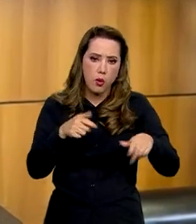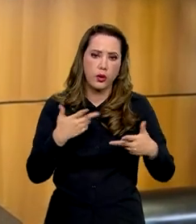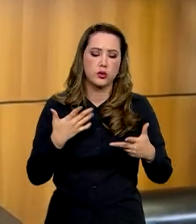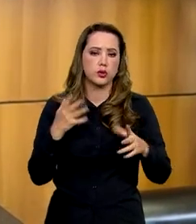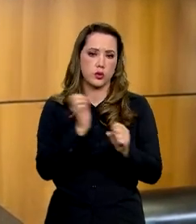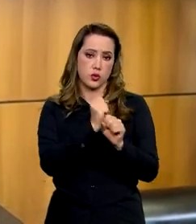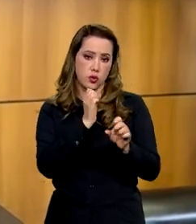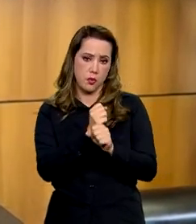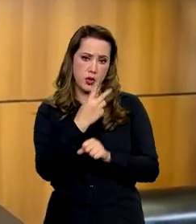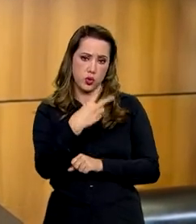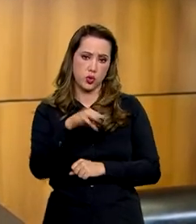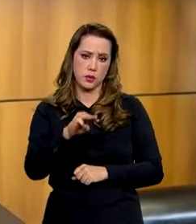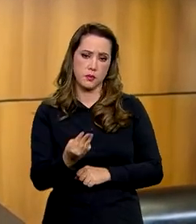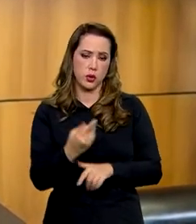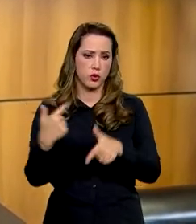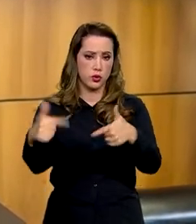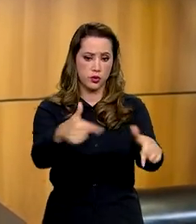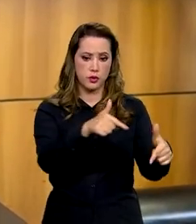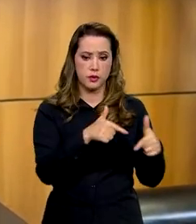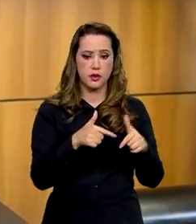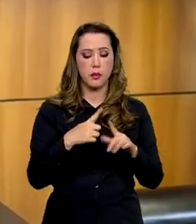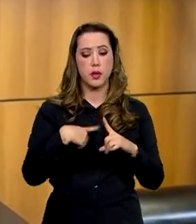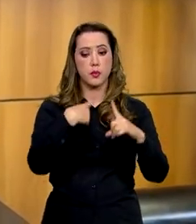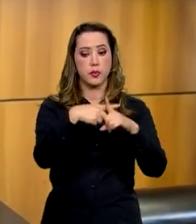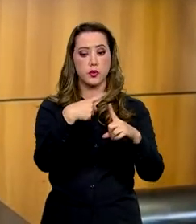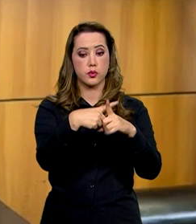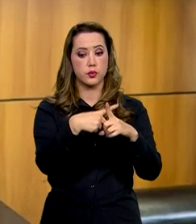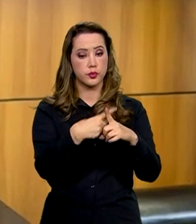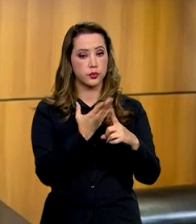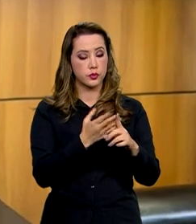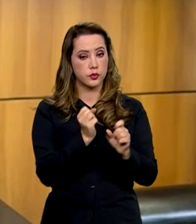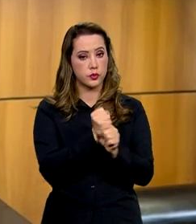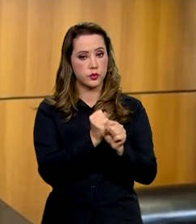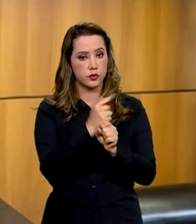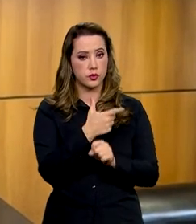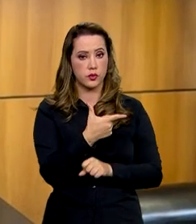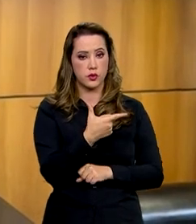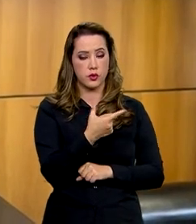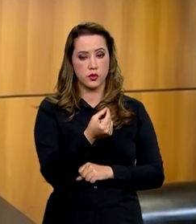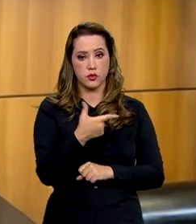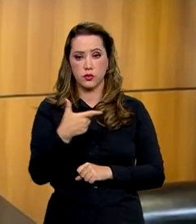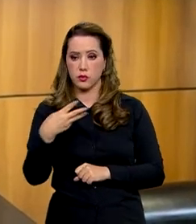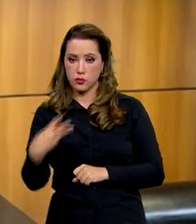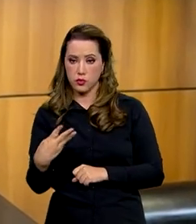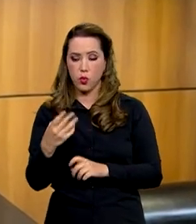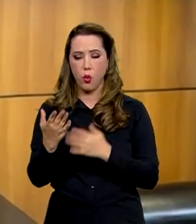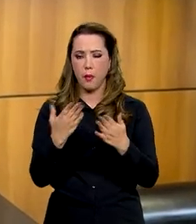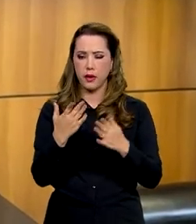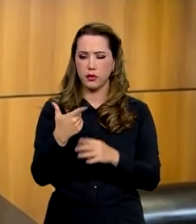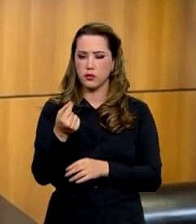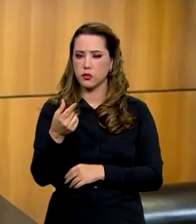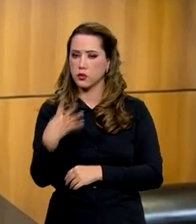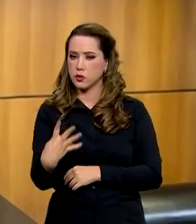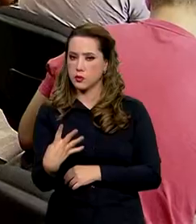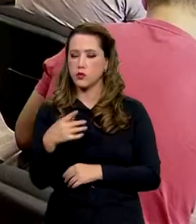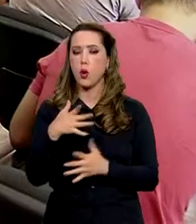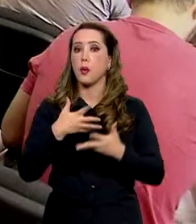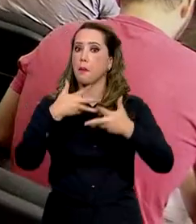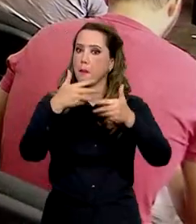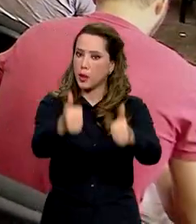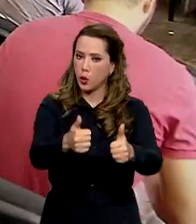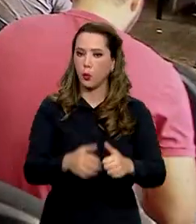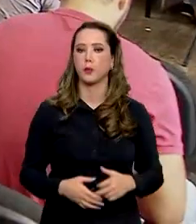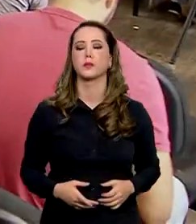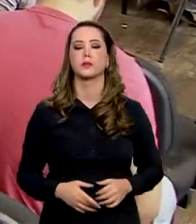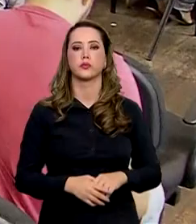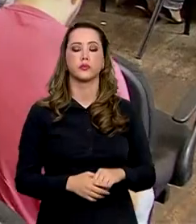saldo entre uns 2 milhões de empregos positivos no ano de 23, olhando para o ano 24, melhor do que este ano. O Brasil